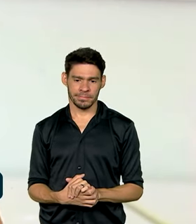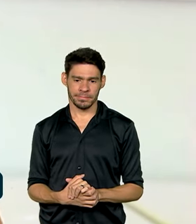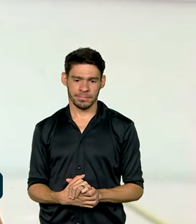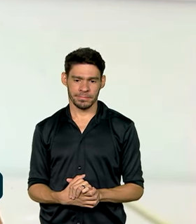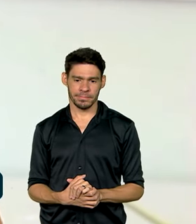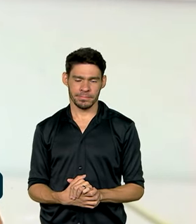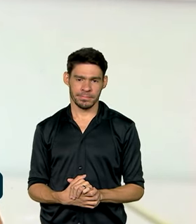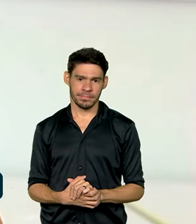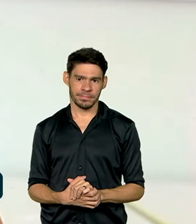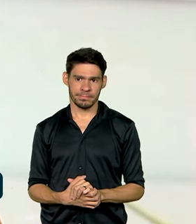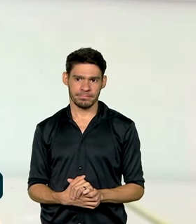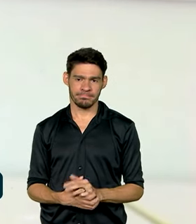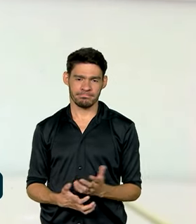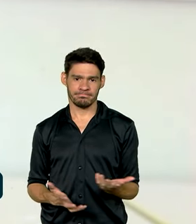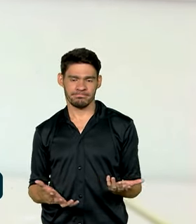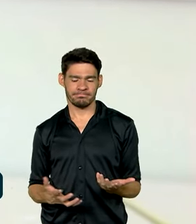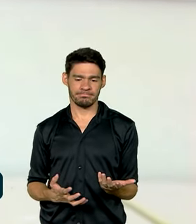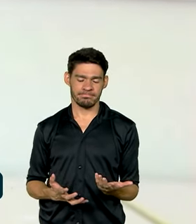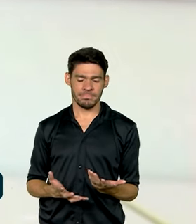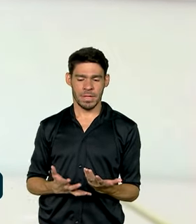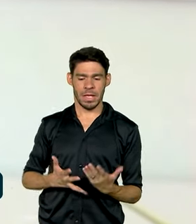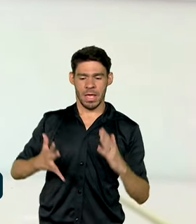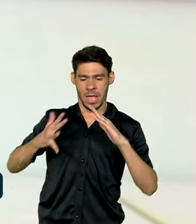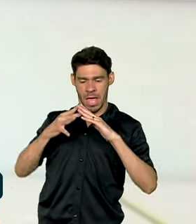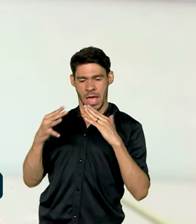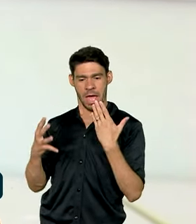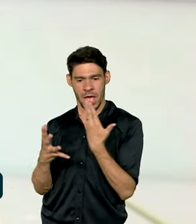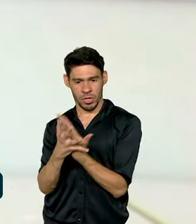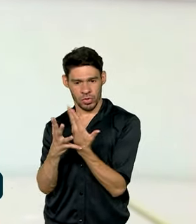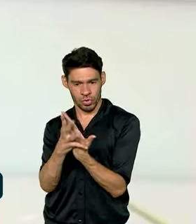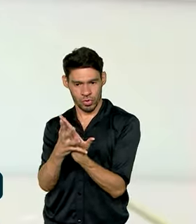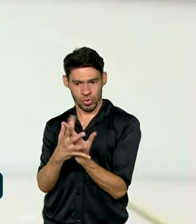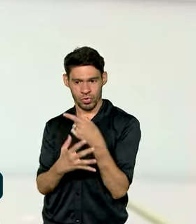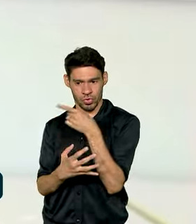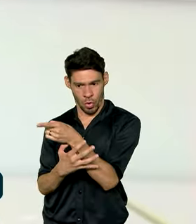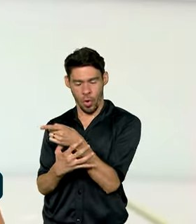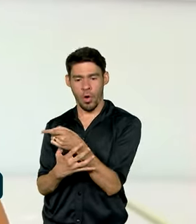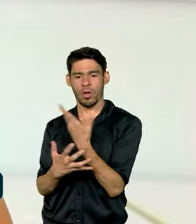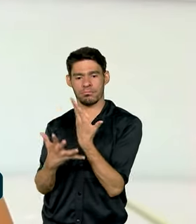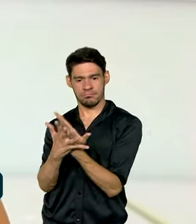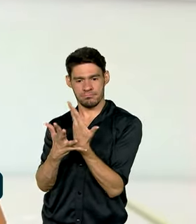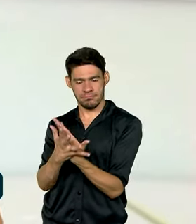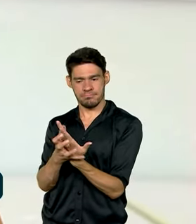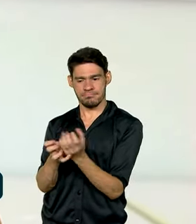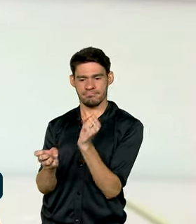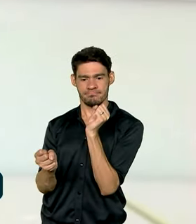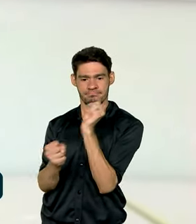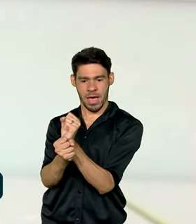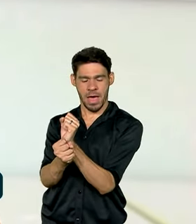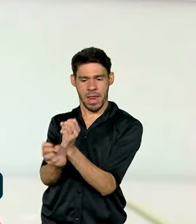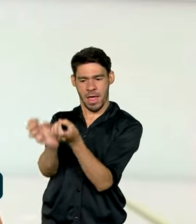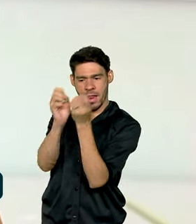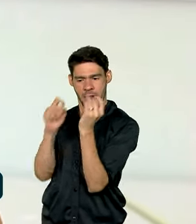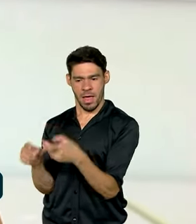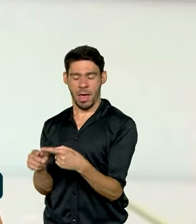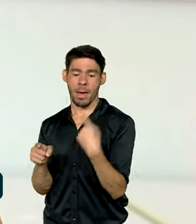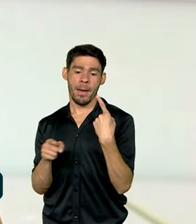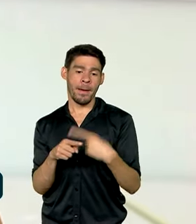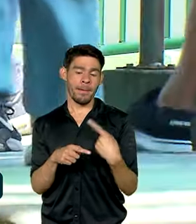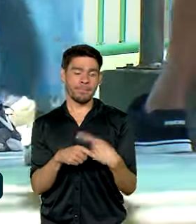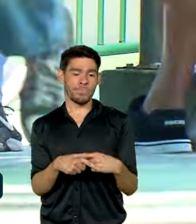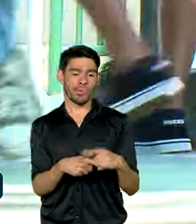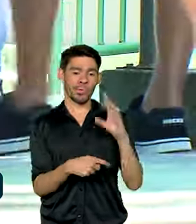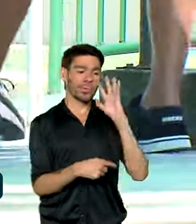a escola, os estudos em função do